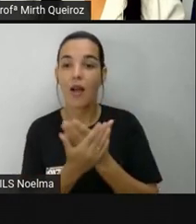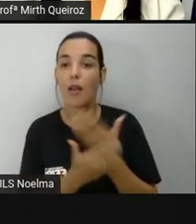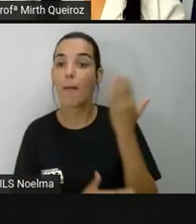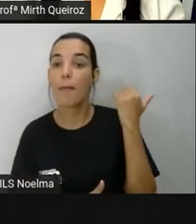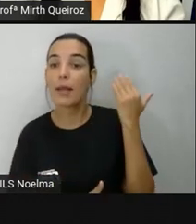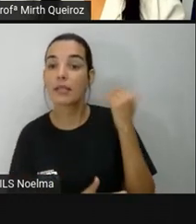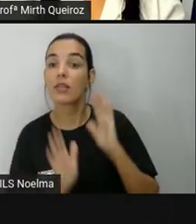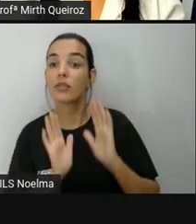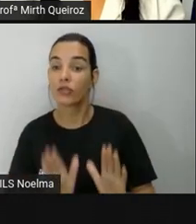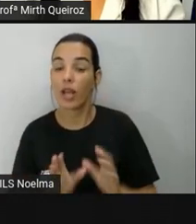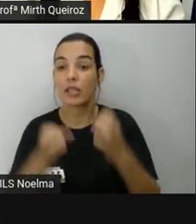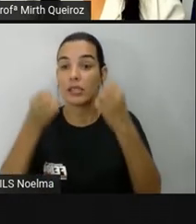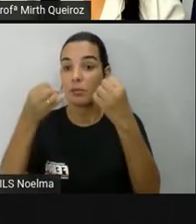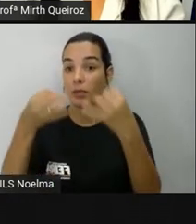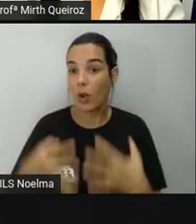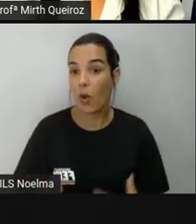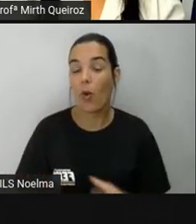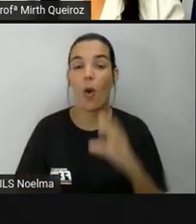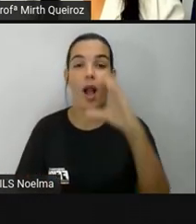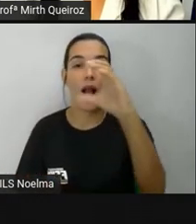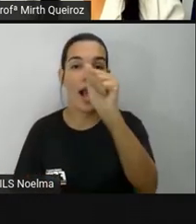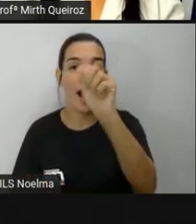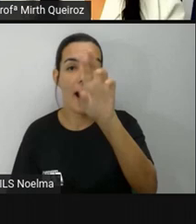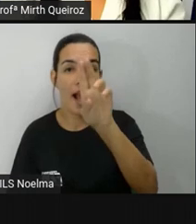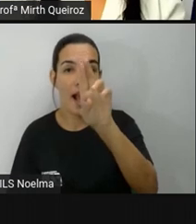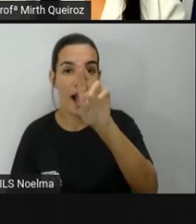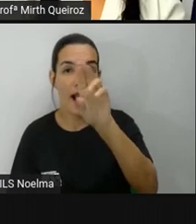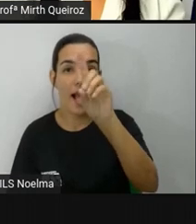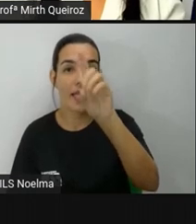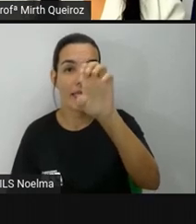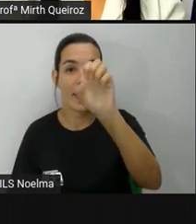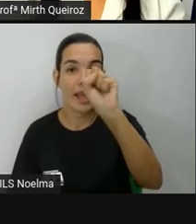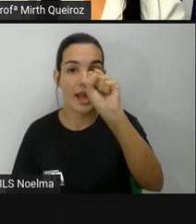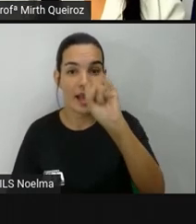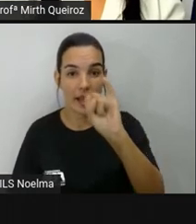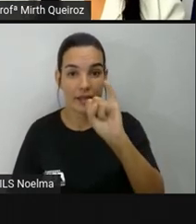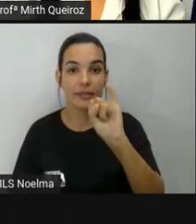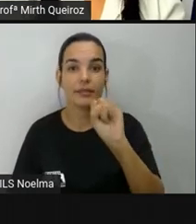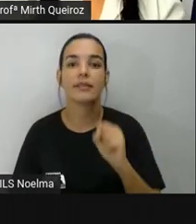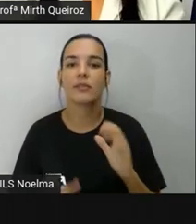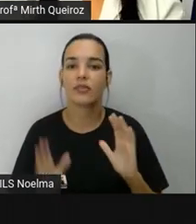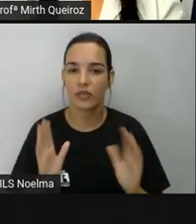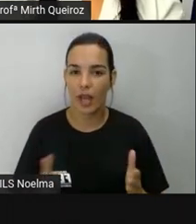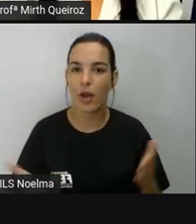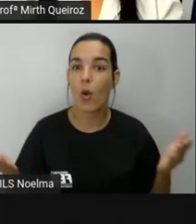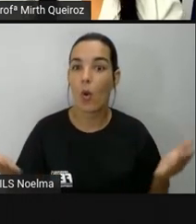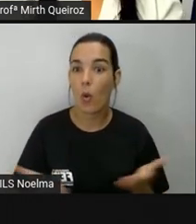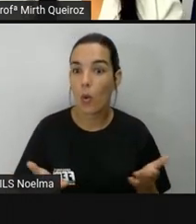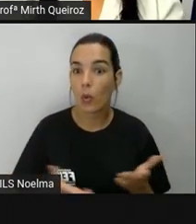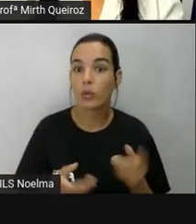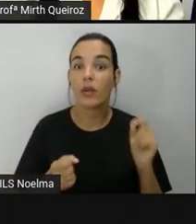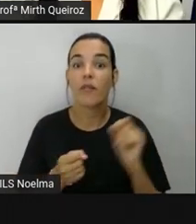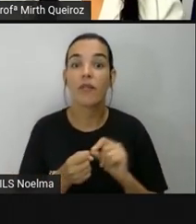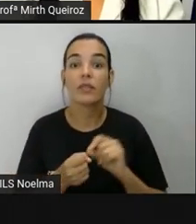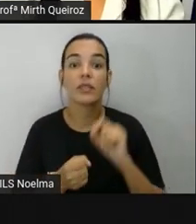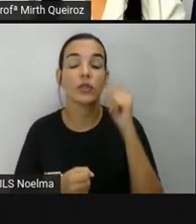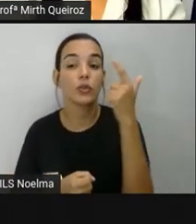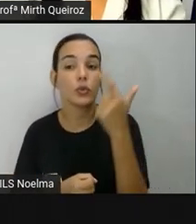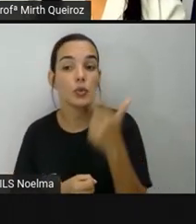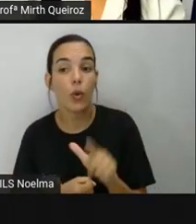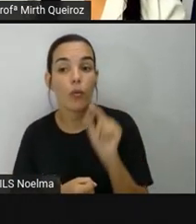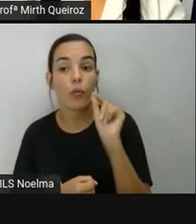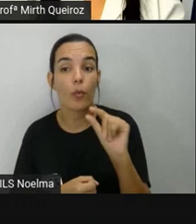falou sobre os pontos cardeais, sobre a rosa dos ventos. E hoje, nós vamos revisar um pouquinho mais